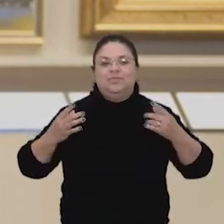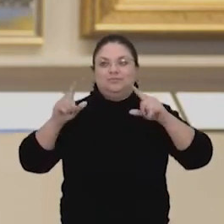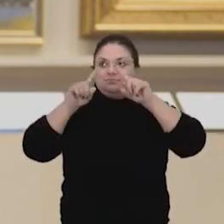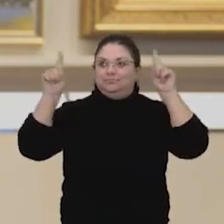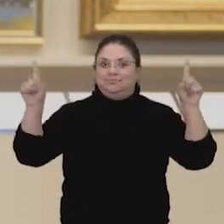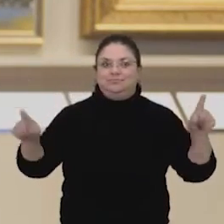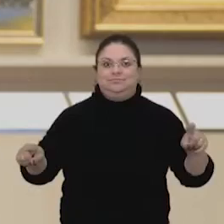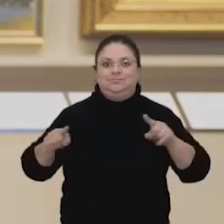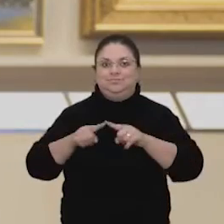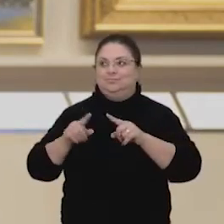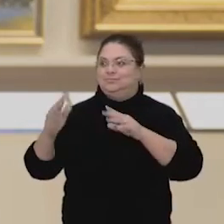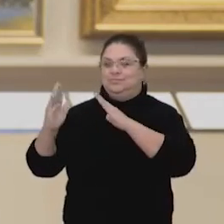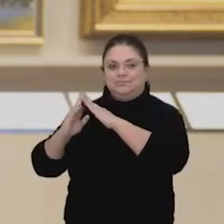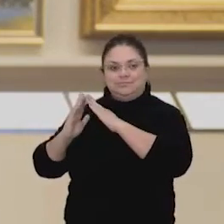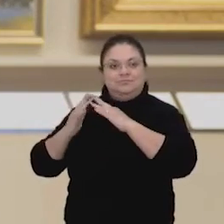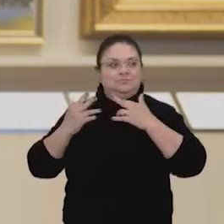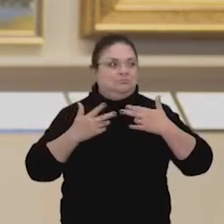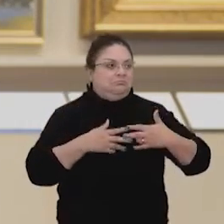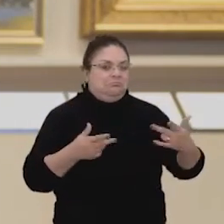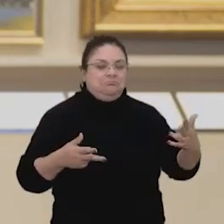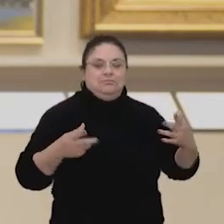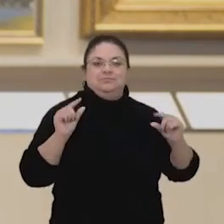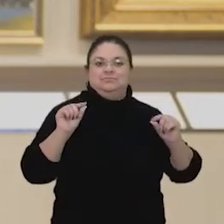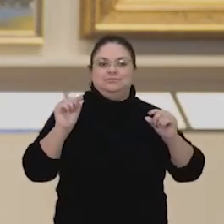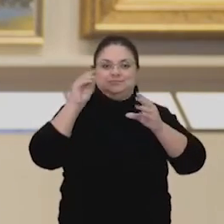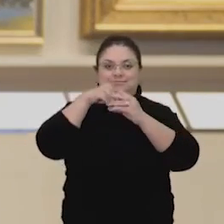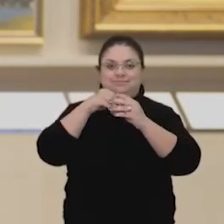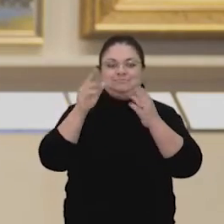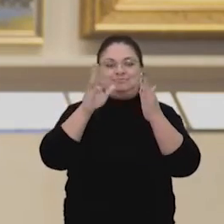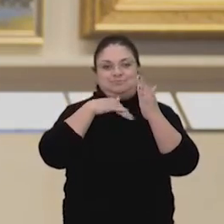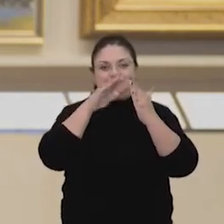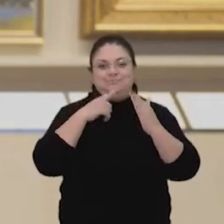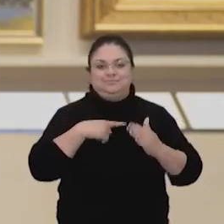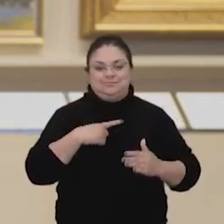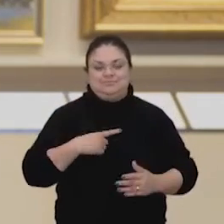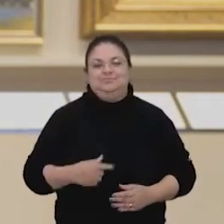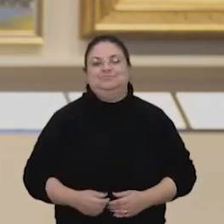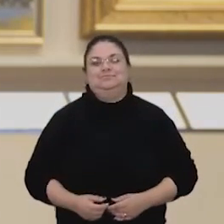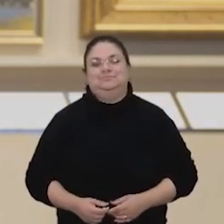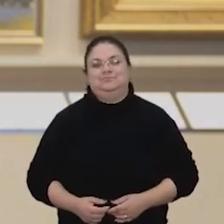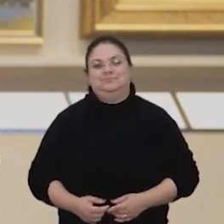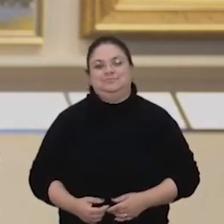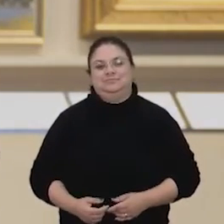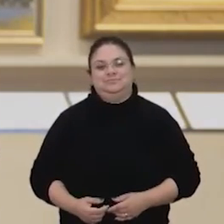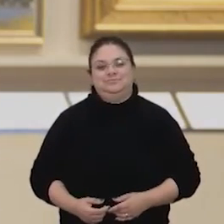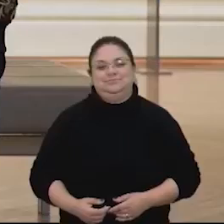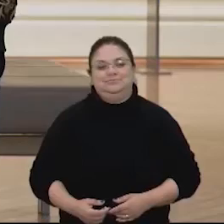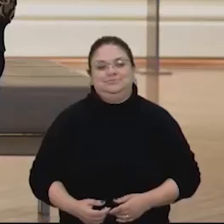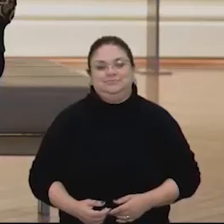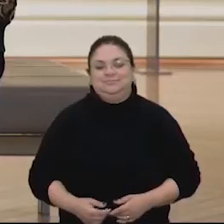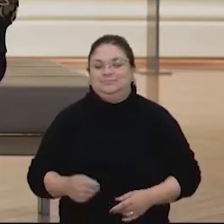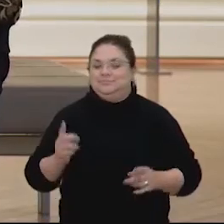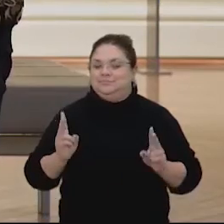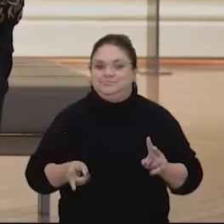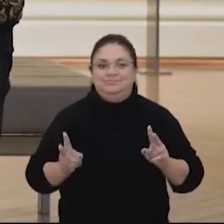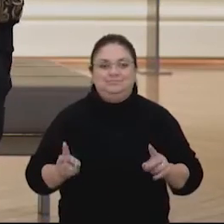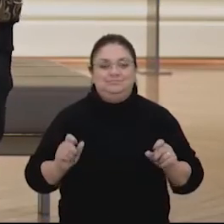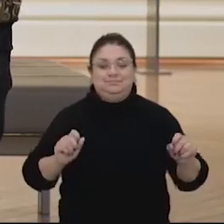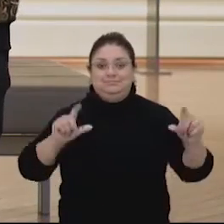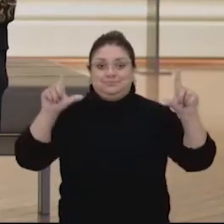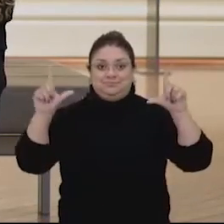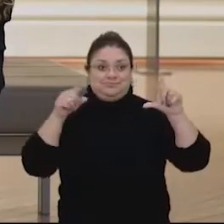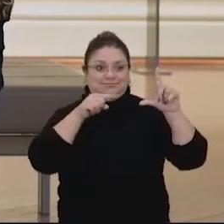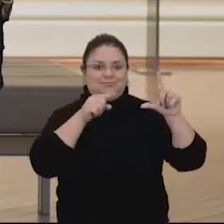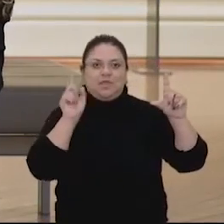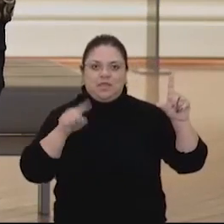personagens. Elementos que trazem aí algo para interpretar. Então, o tempo todo, né? Imagem é